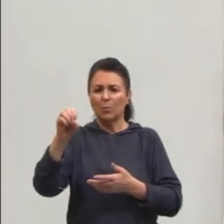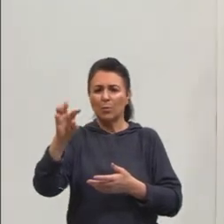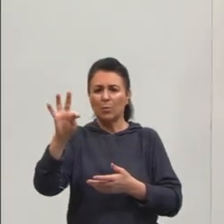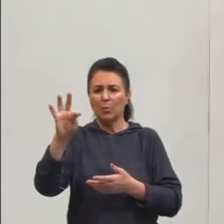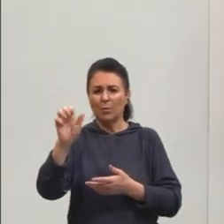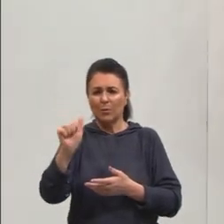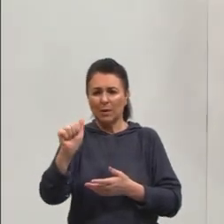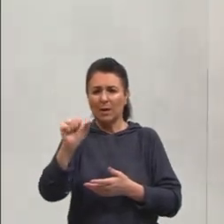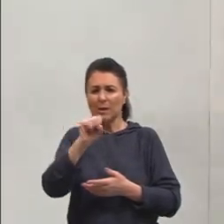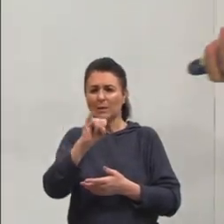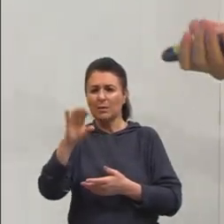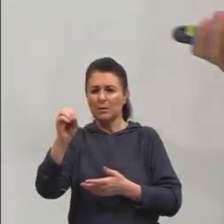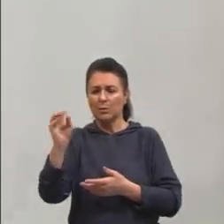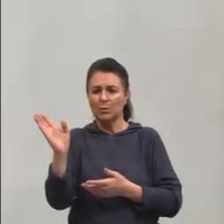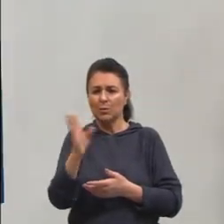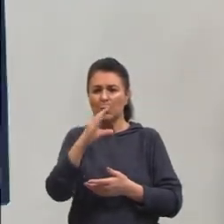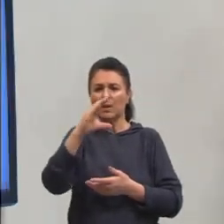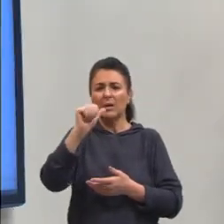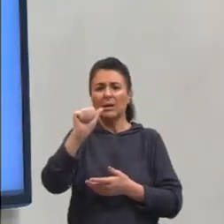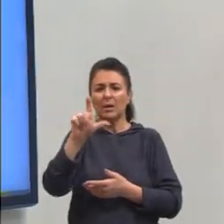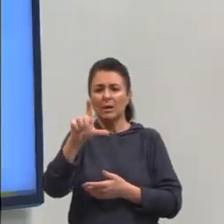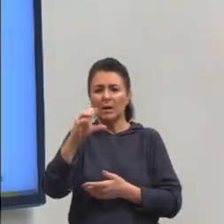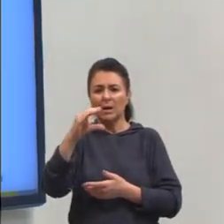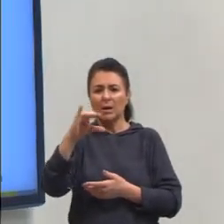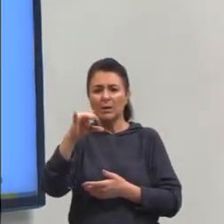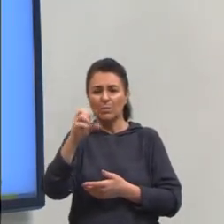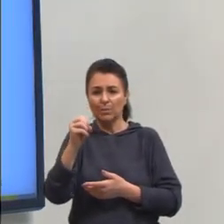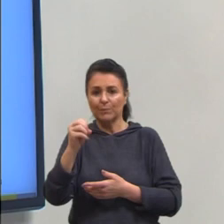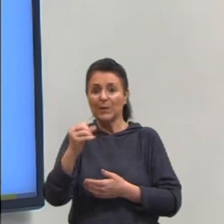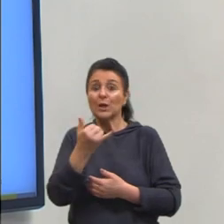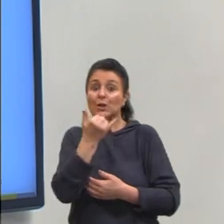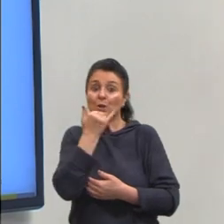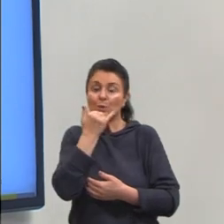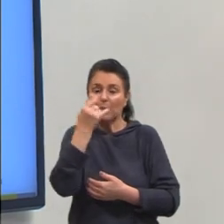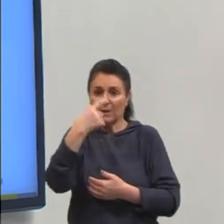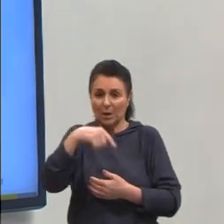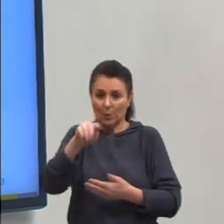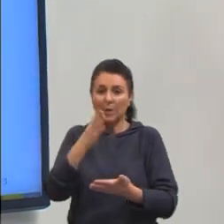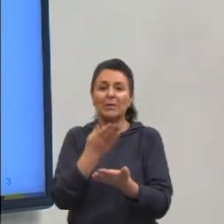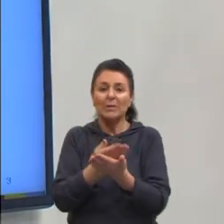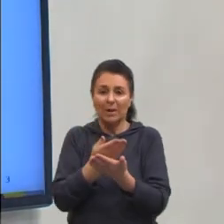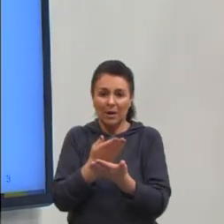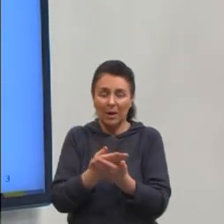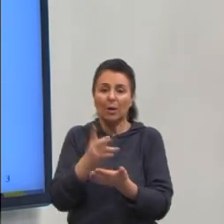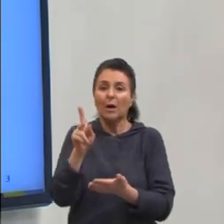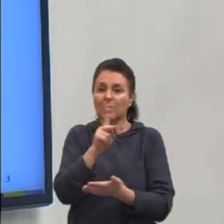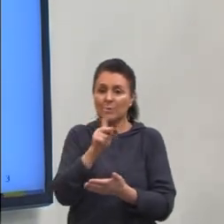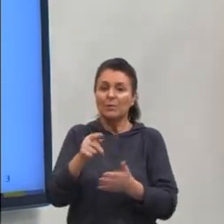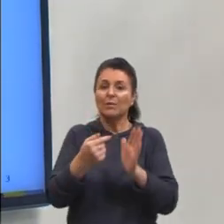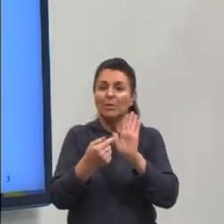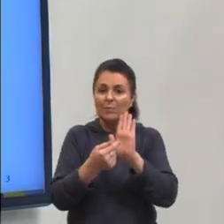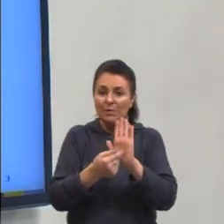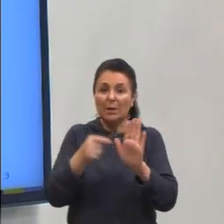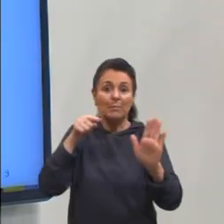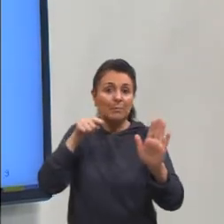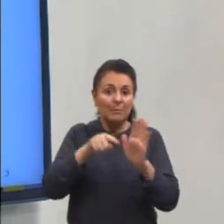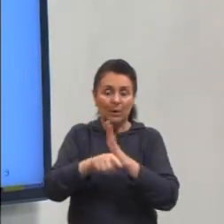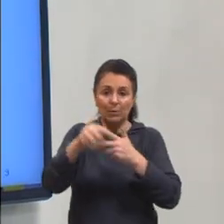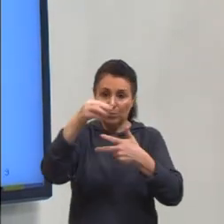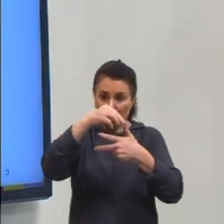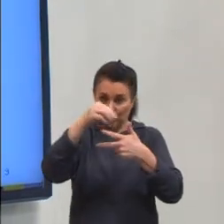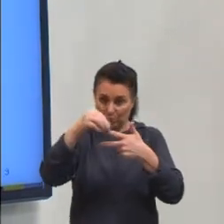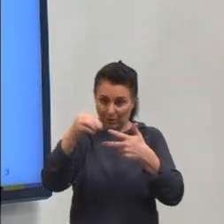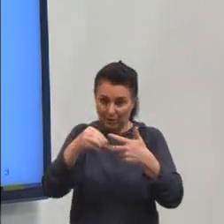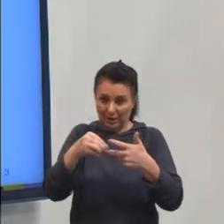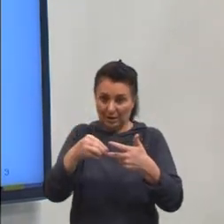Gente, eu peço desculpa para vocês. Na próxima aula, eu vou abordar, então, algumas questões do Enem relacionadas às de